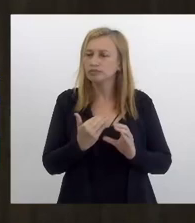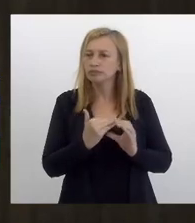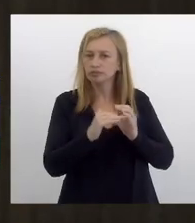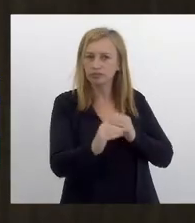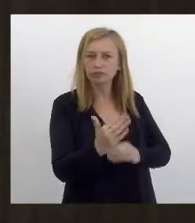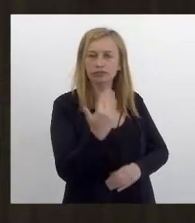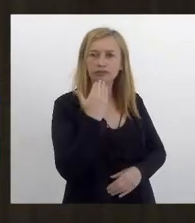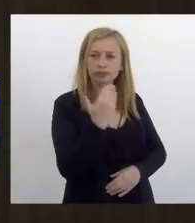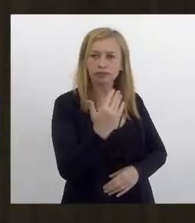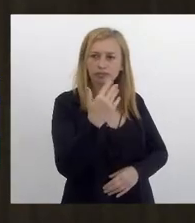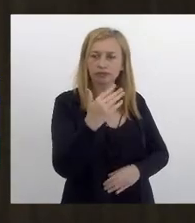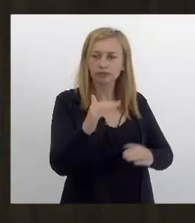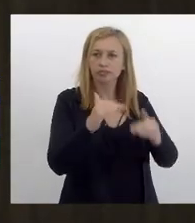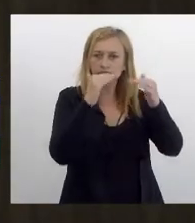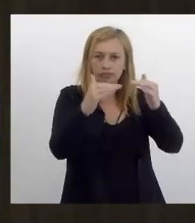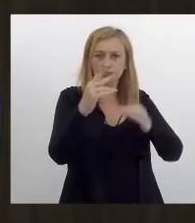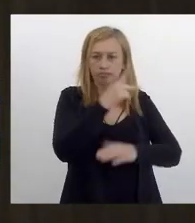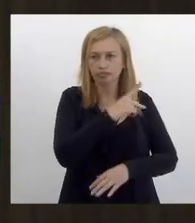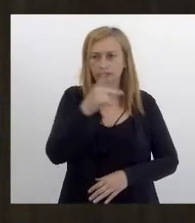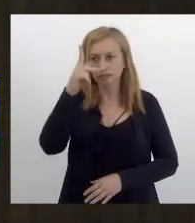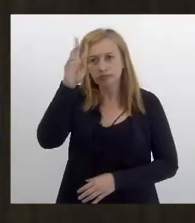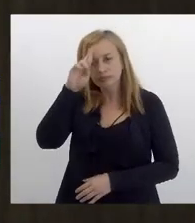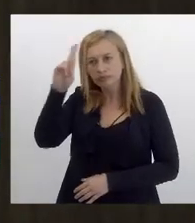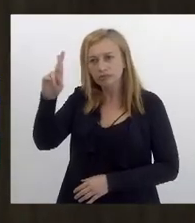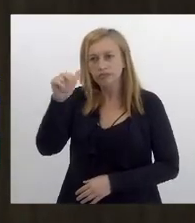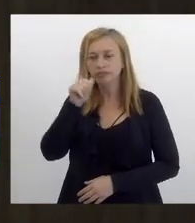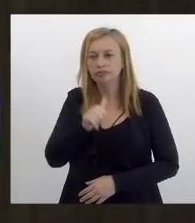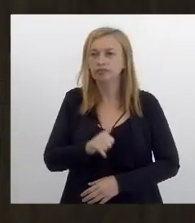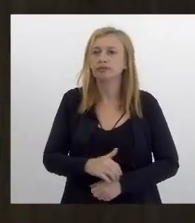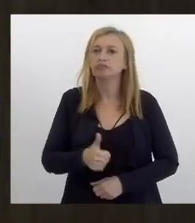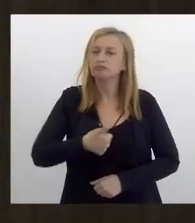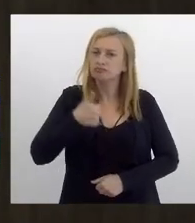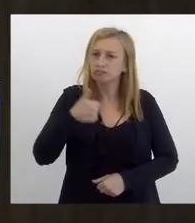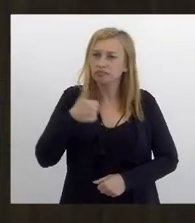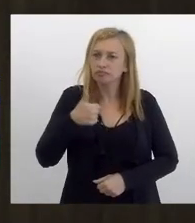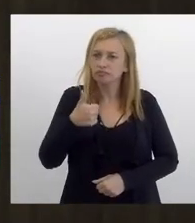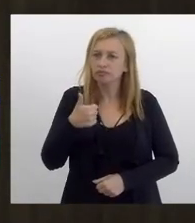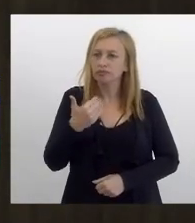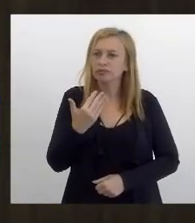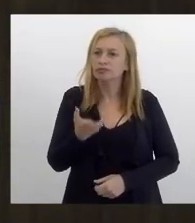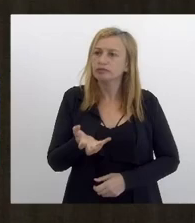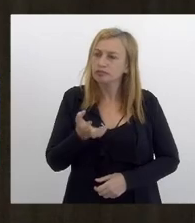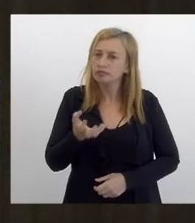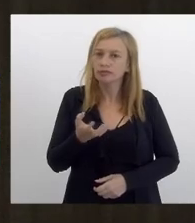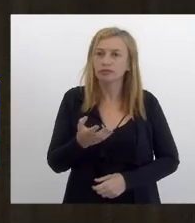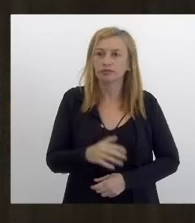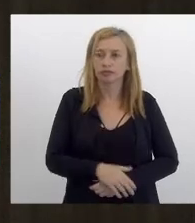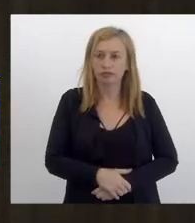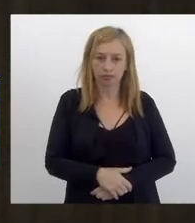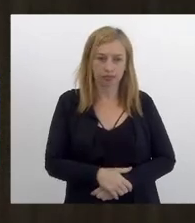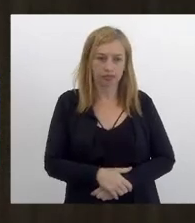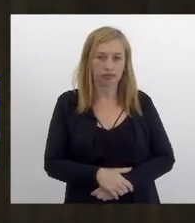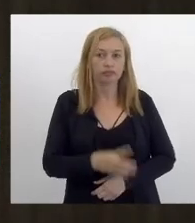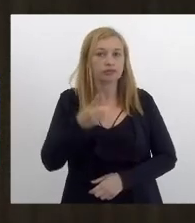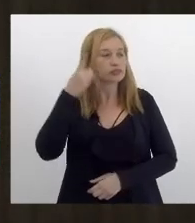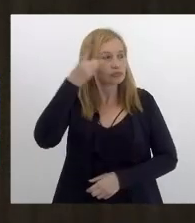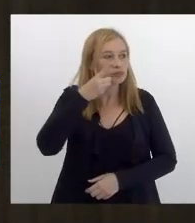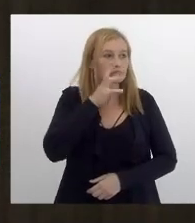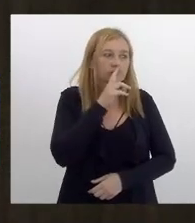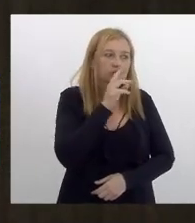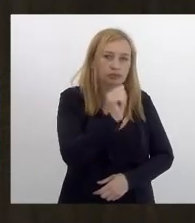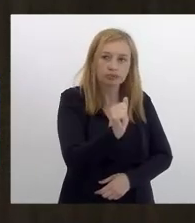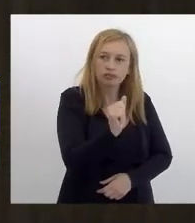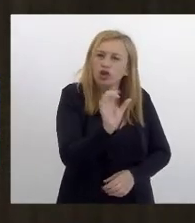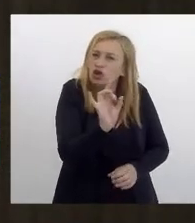excelência primeiro eu queria me dirigir ao deputado Rodrigo Mourinho só uma